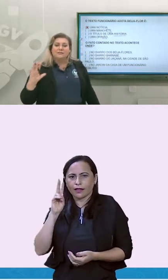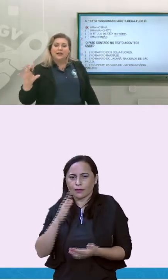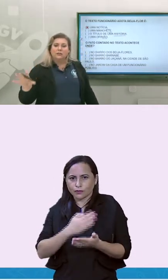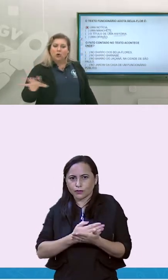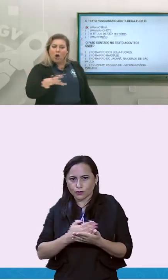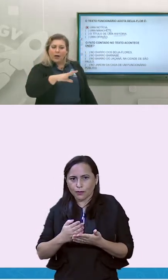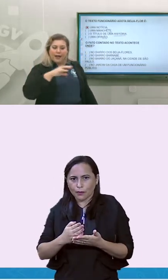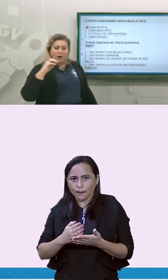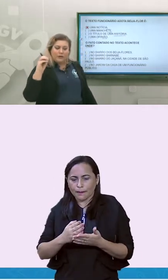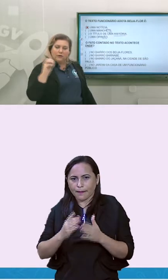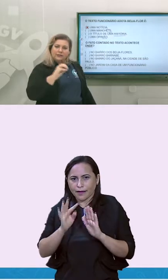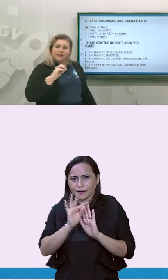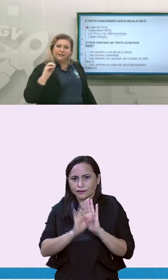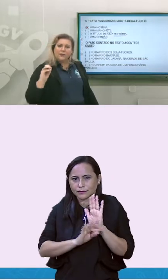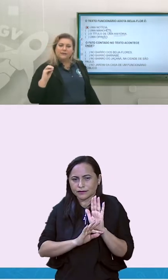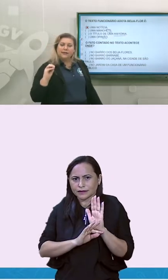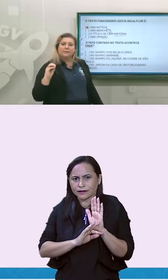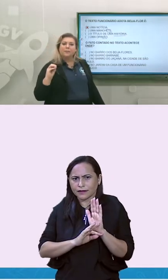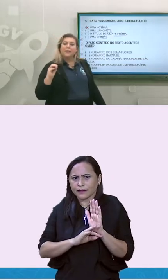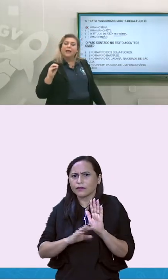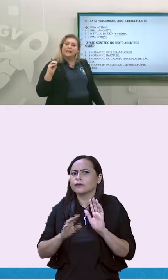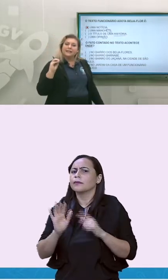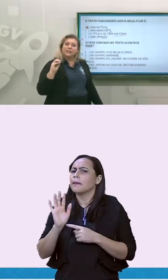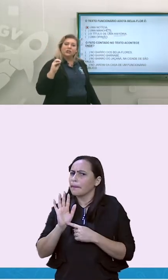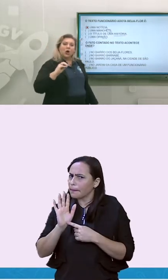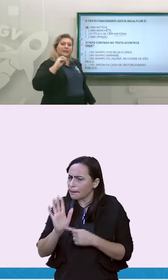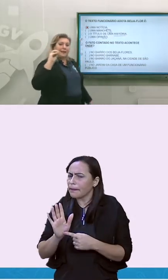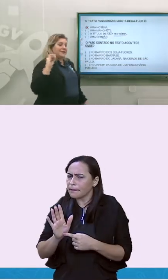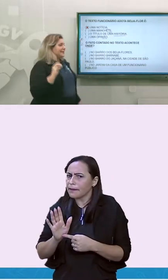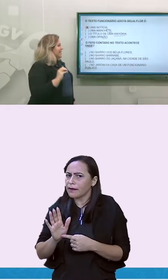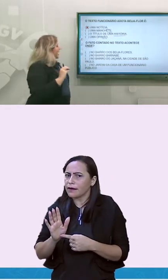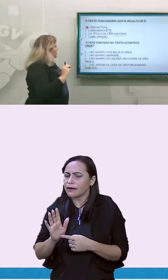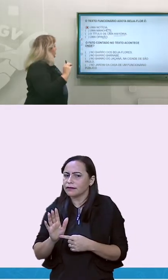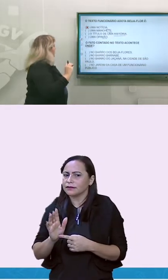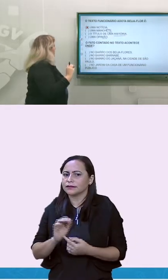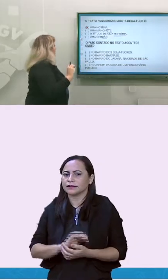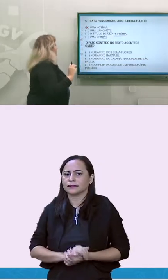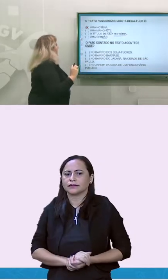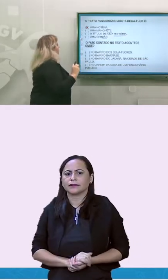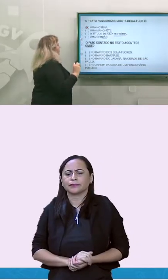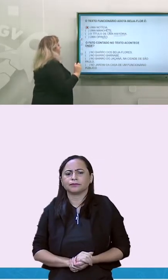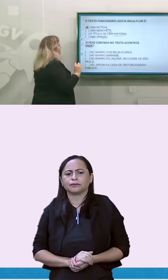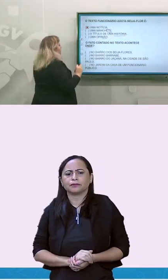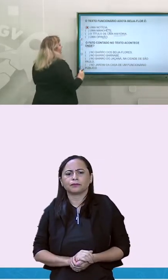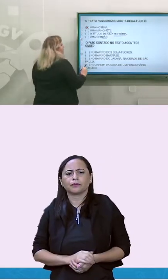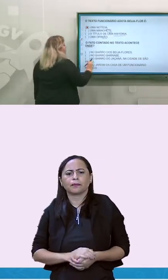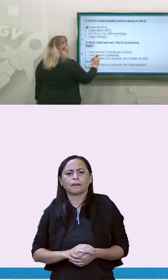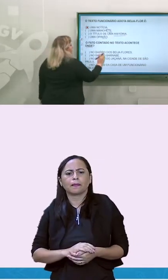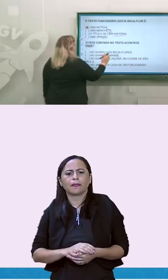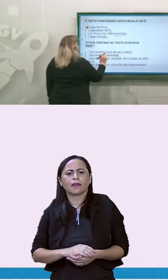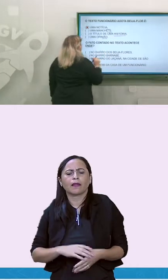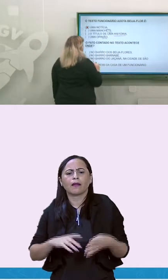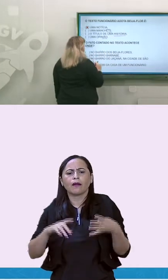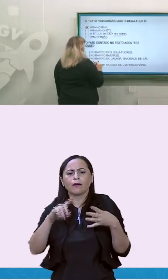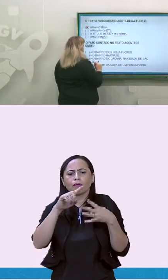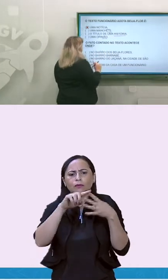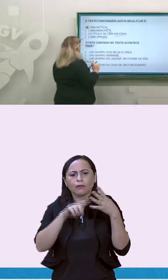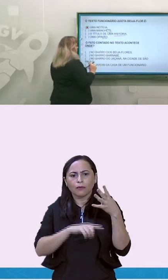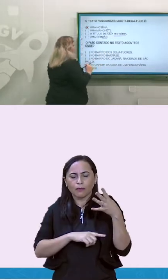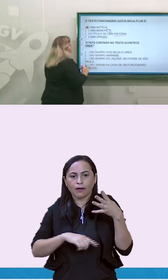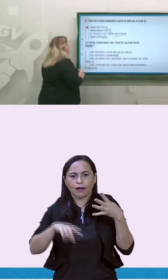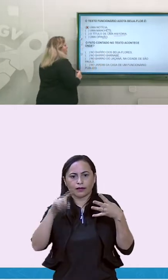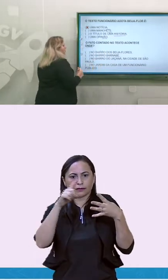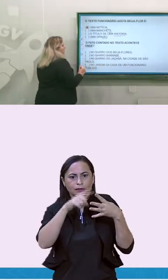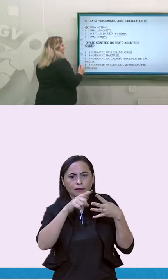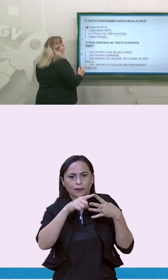começa falando o local que aconteceu essa história, essa amizade. Será que foi no bairro dos beija-flores?